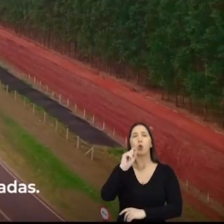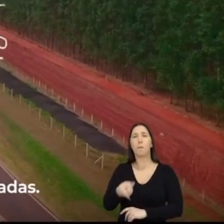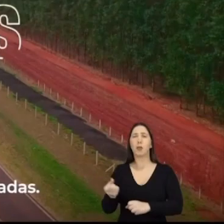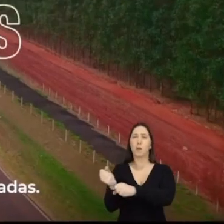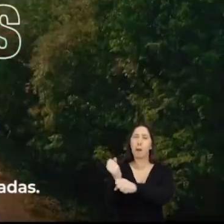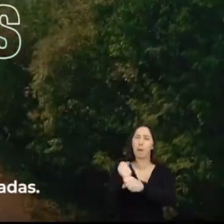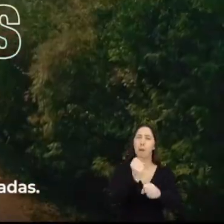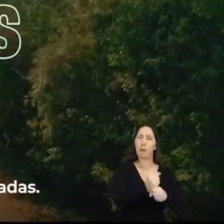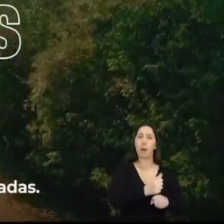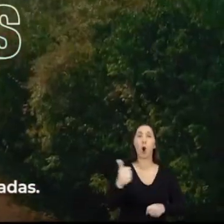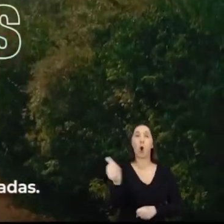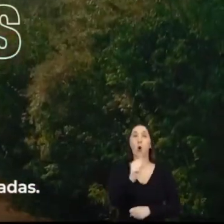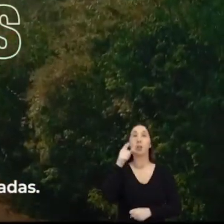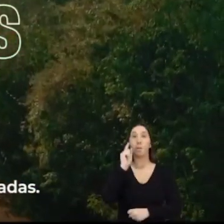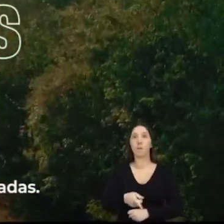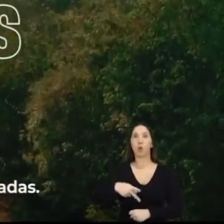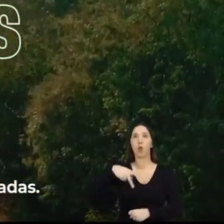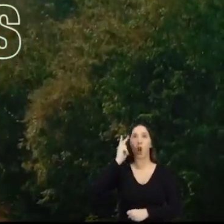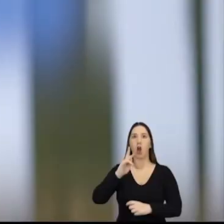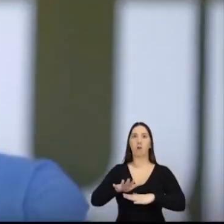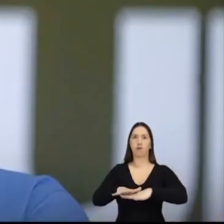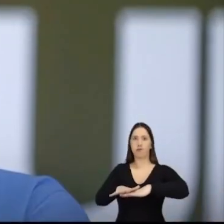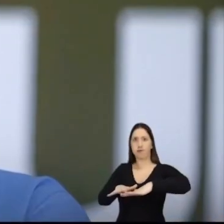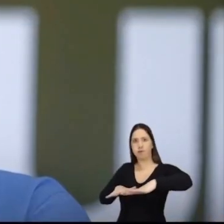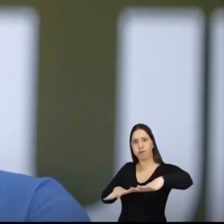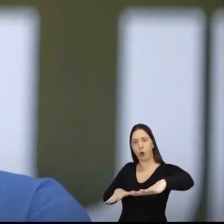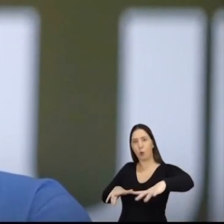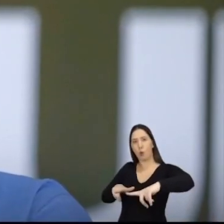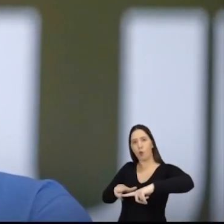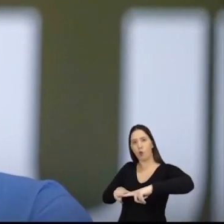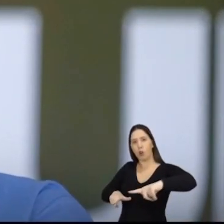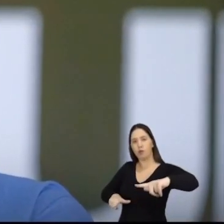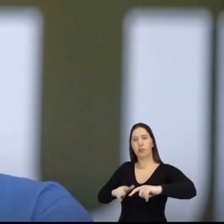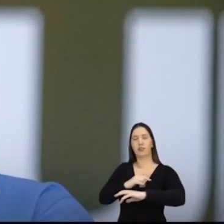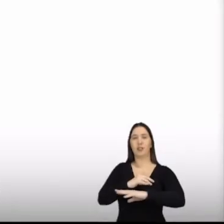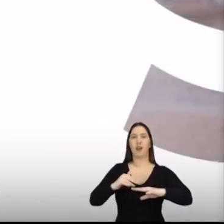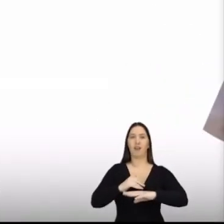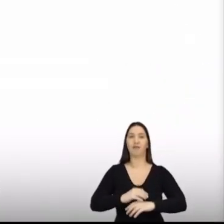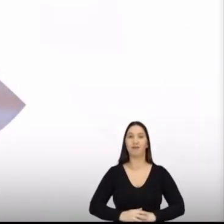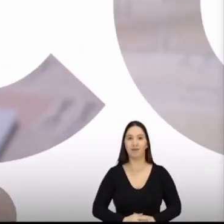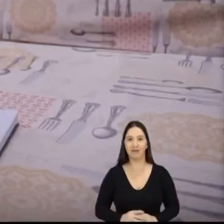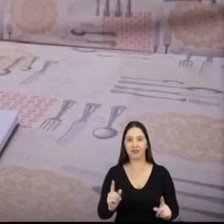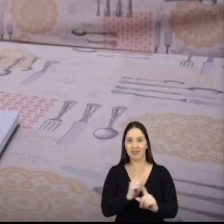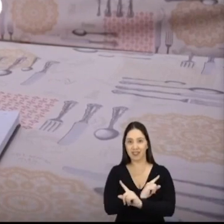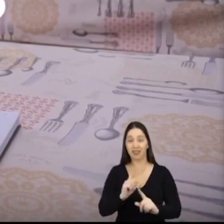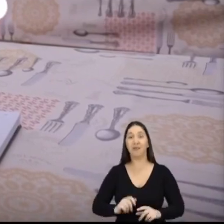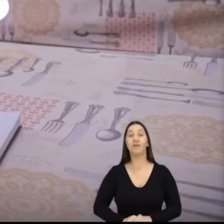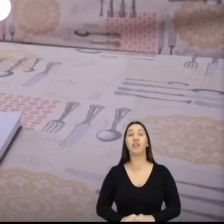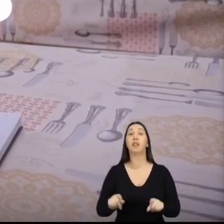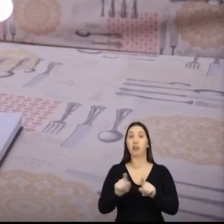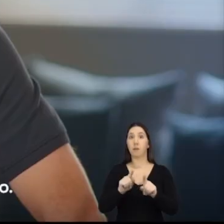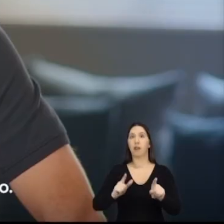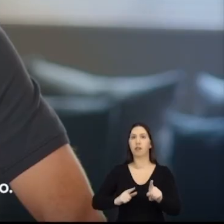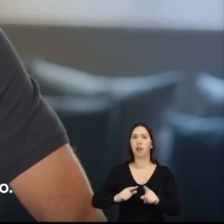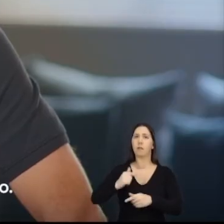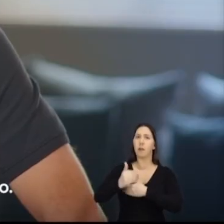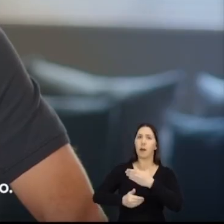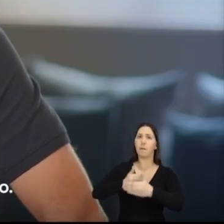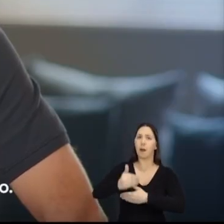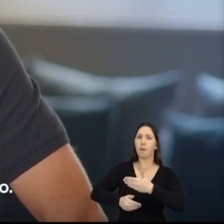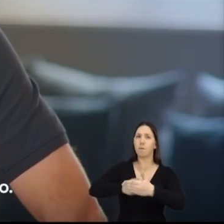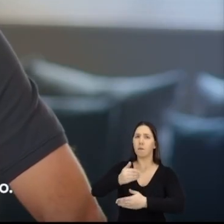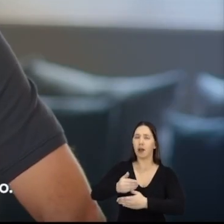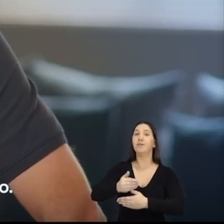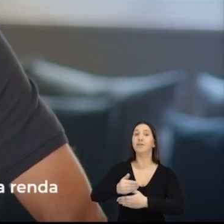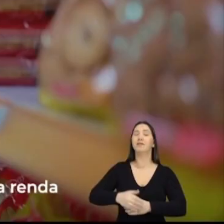11 mil quilômetros de asfalto novo nas estradas. E agora, Rodrigo já tem prontos os grandes avanços dos próximos anos. E a novidade